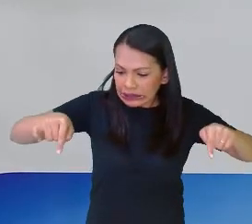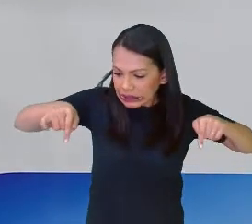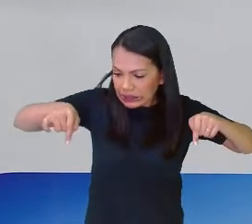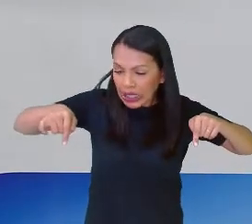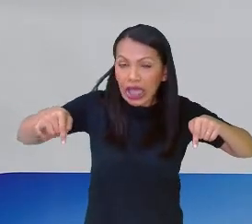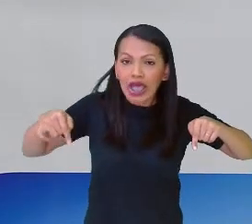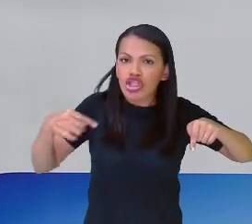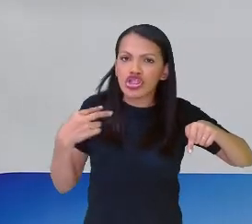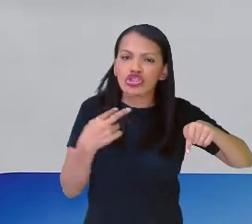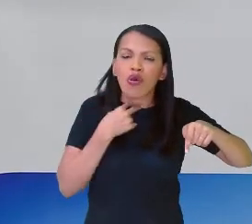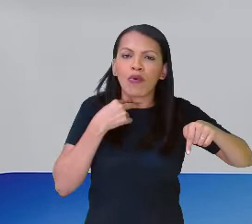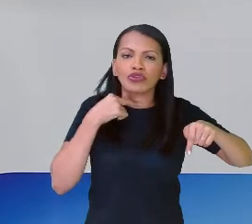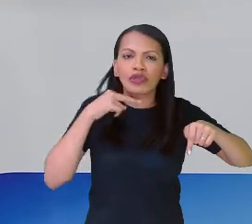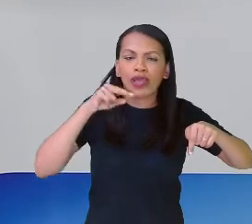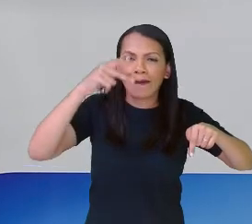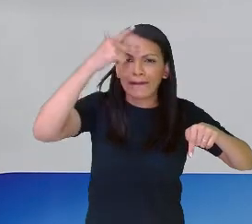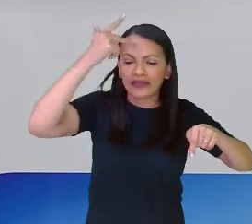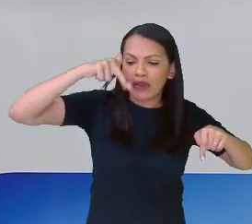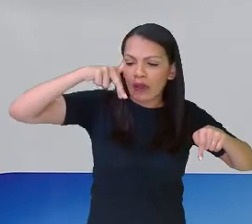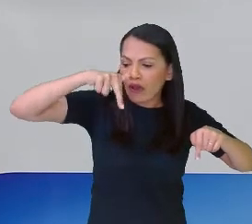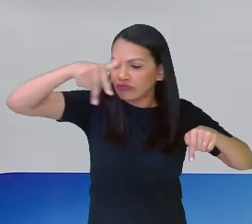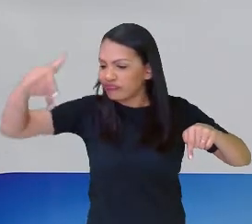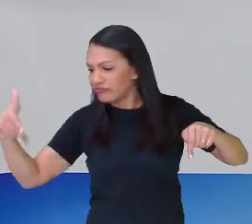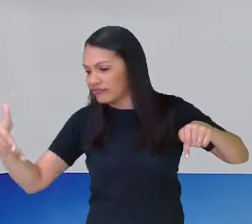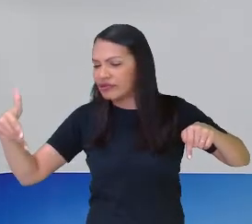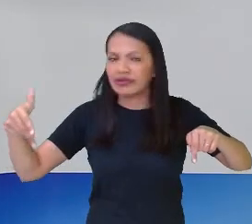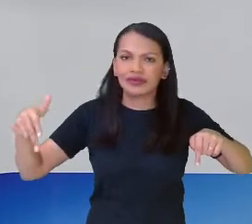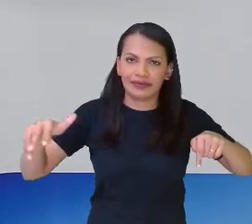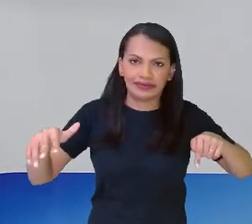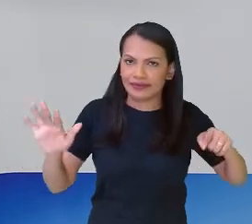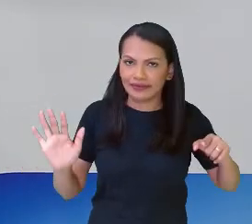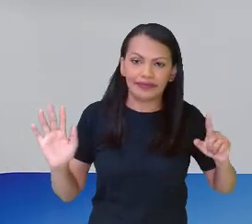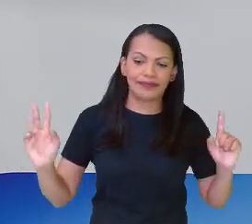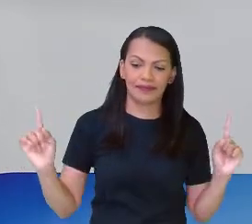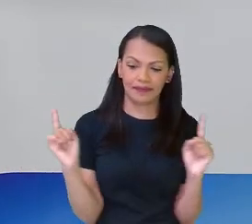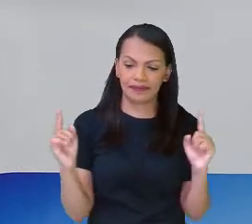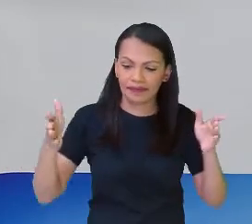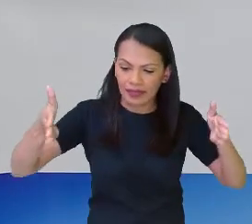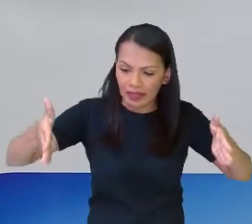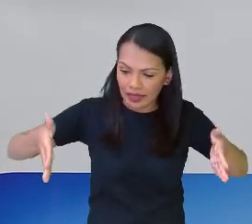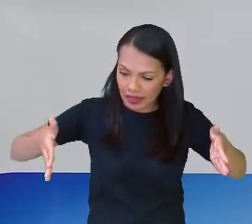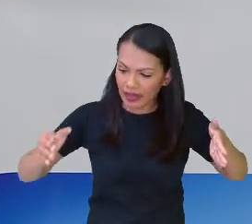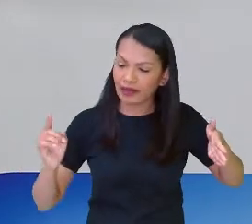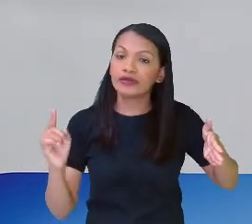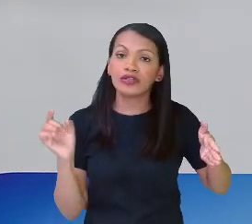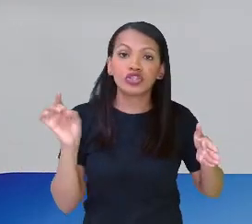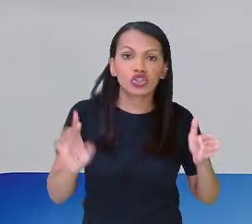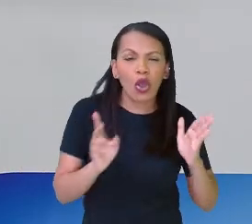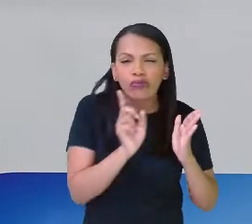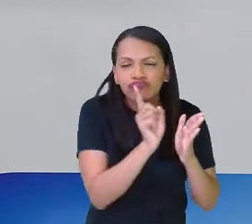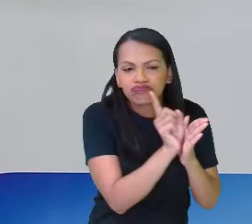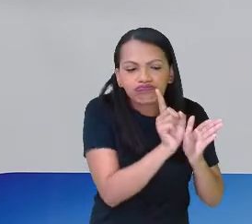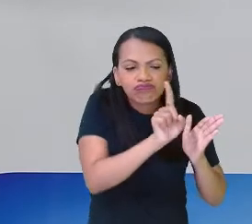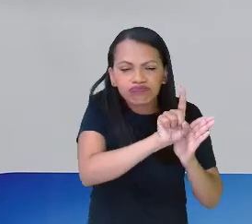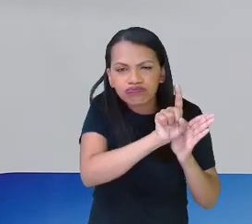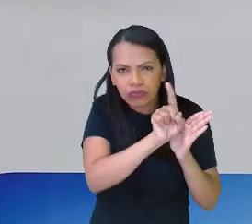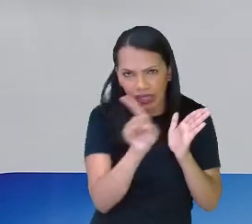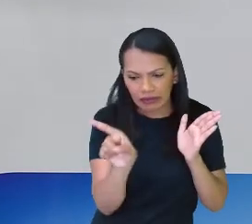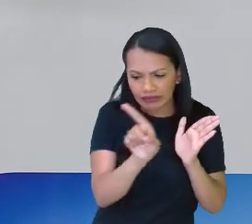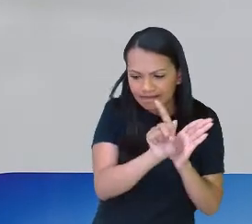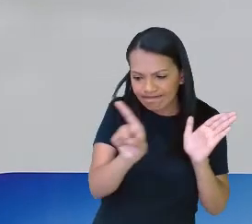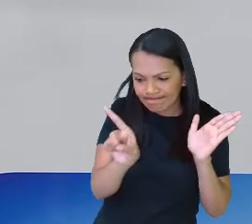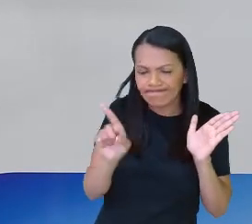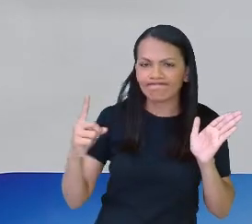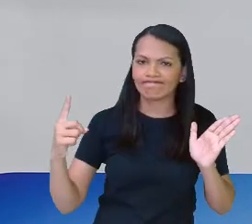aquela área que eles precisam ali estar fazendo o esporte, não pode sair, nós vimos também isso,